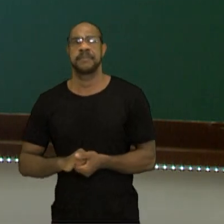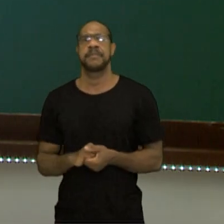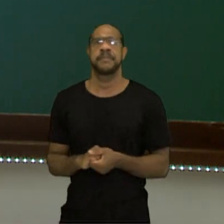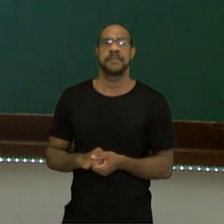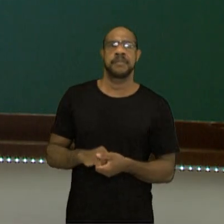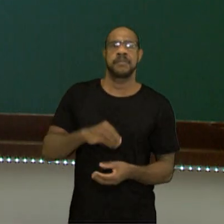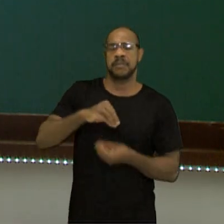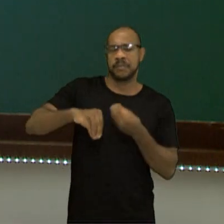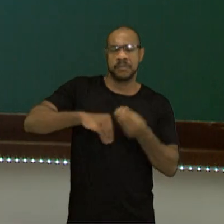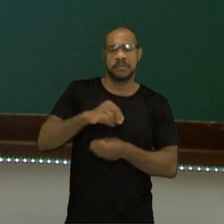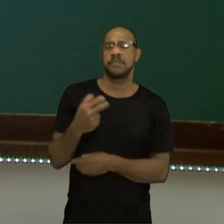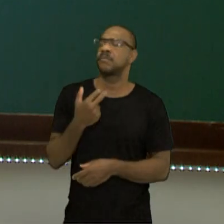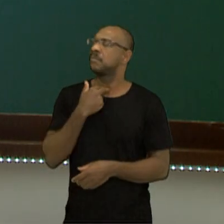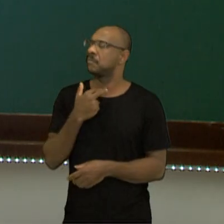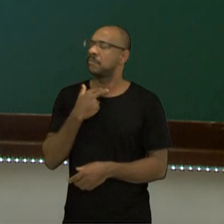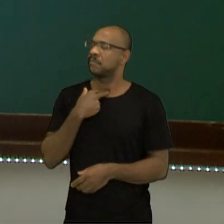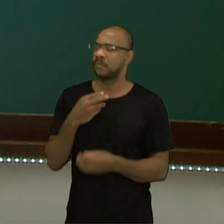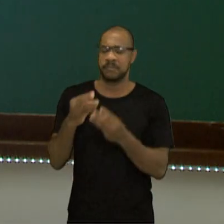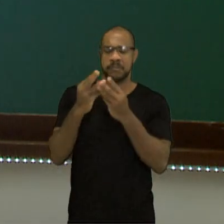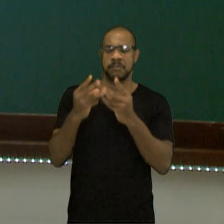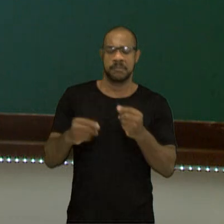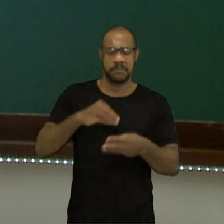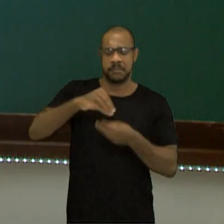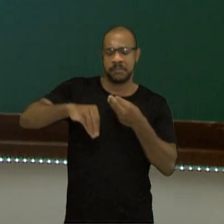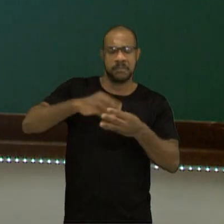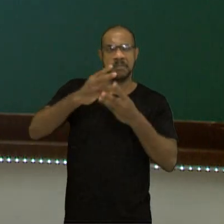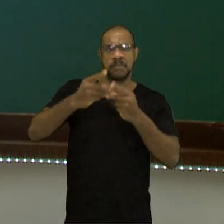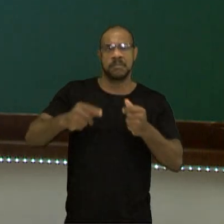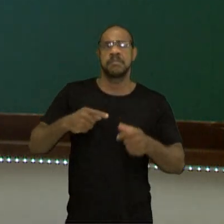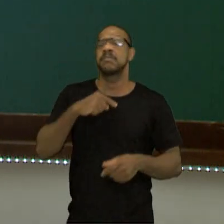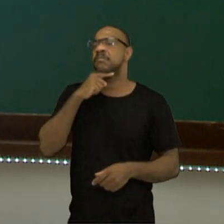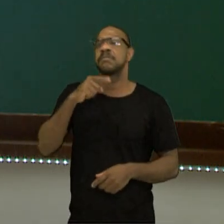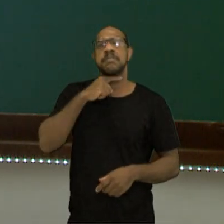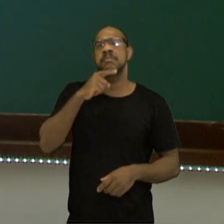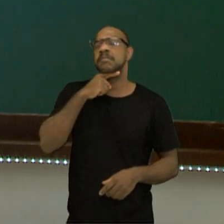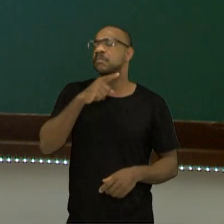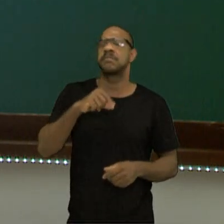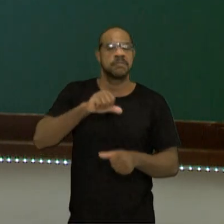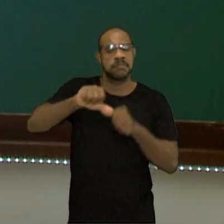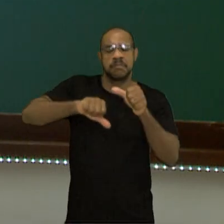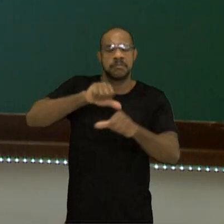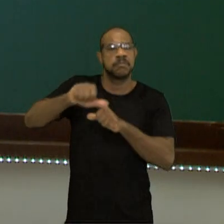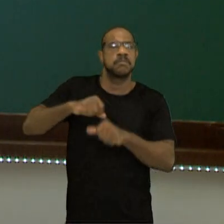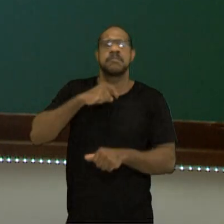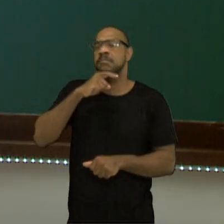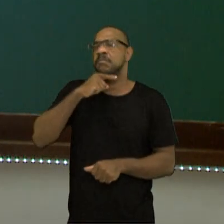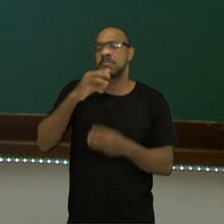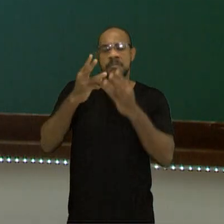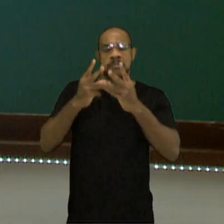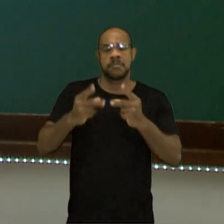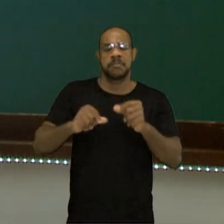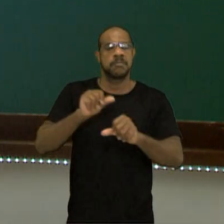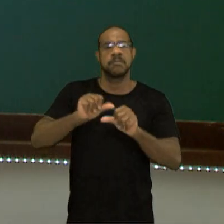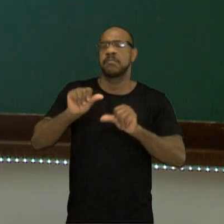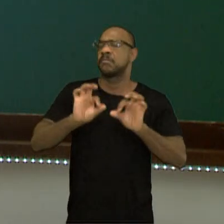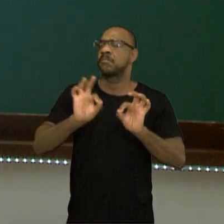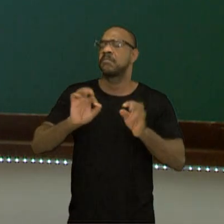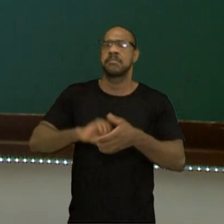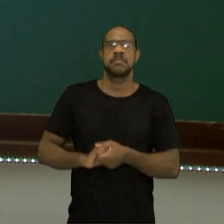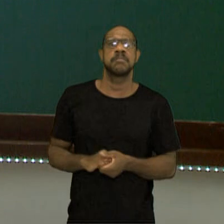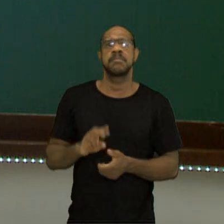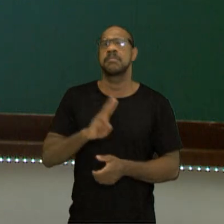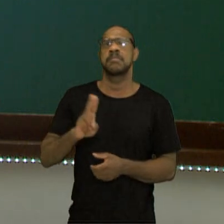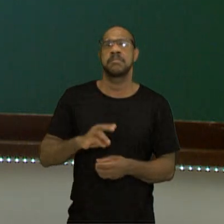Substâncias que não podem ser decompostas, ou seja, que não sofrem reações de decomposição, nós chamamos de